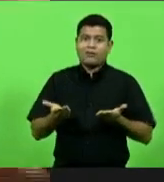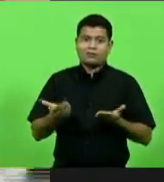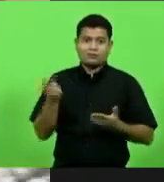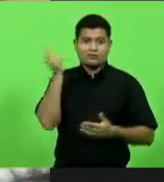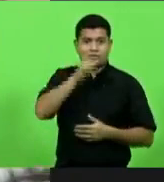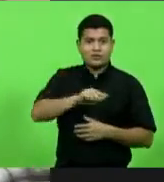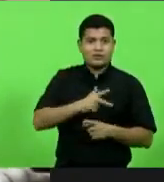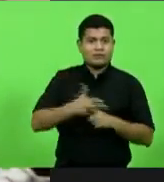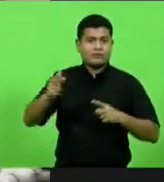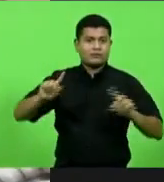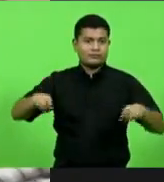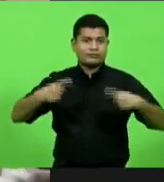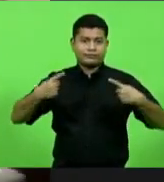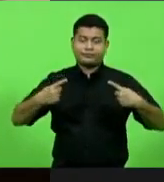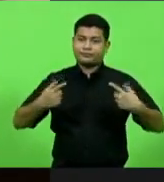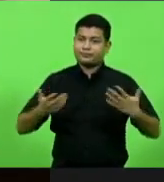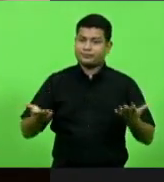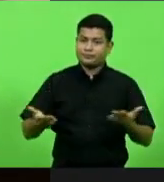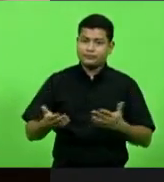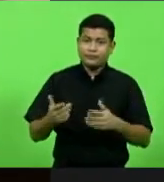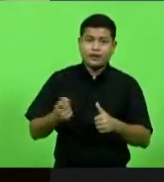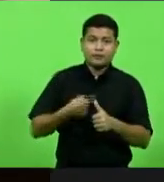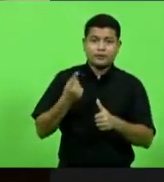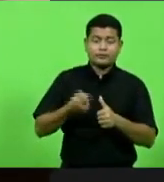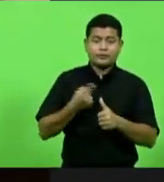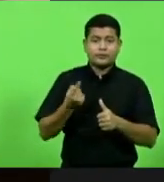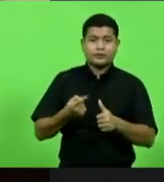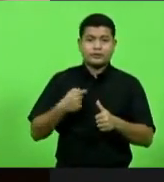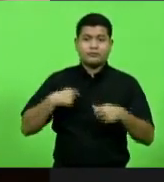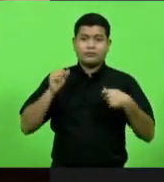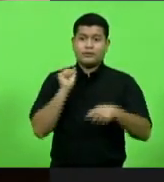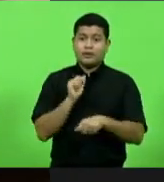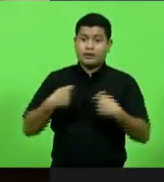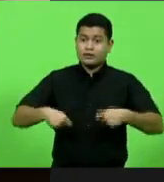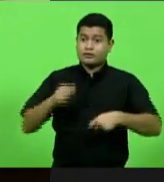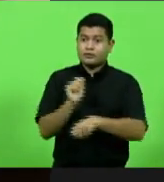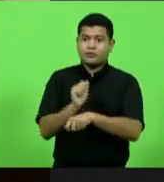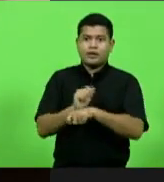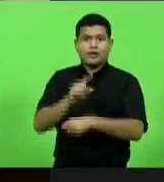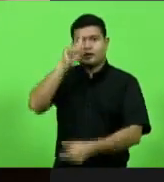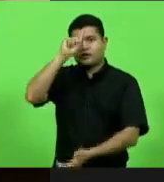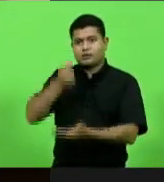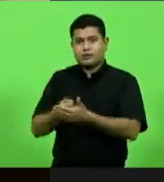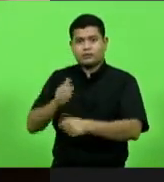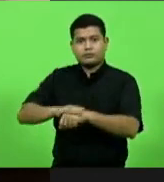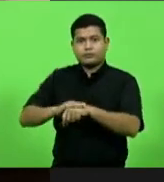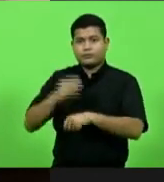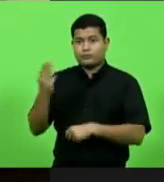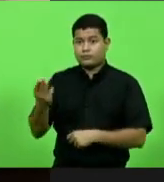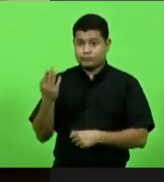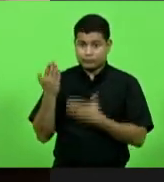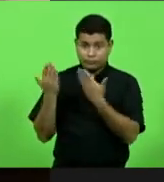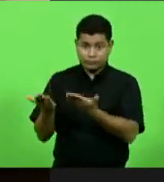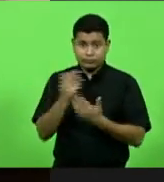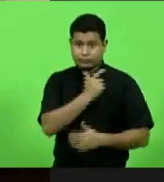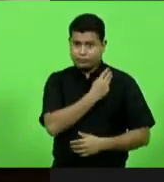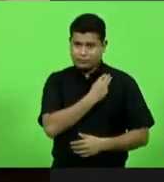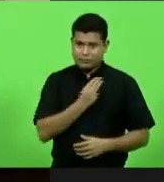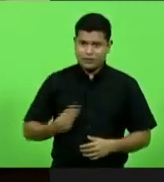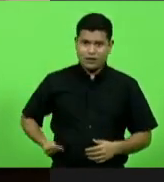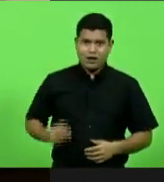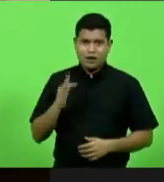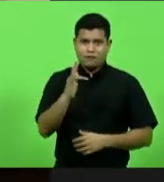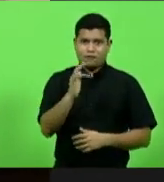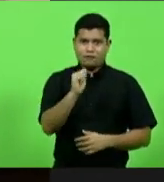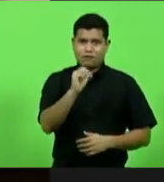Então, primeiro ponto, a gente devia aguardar a decisão do Fachin. Segundo ponto, eu